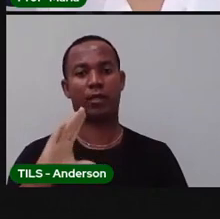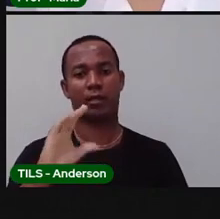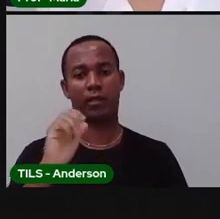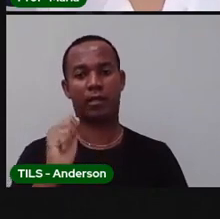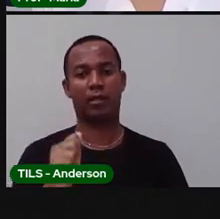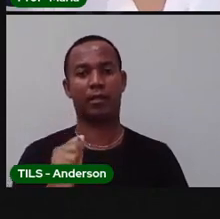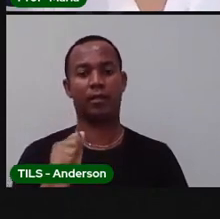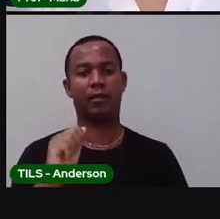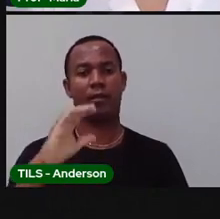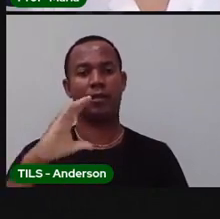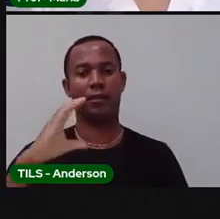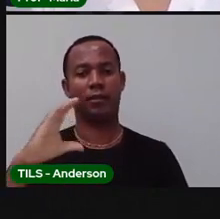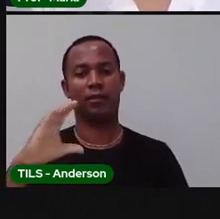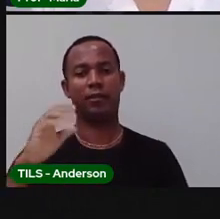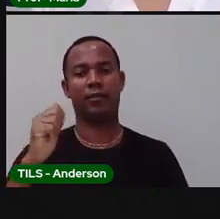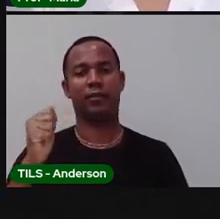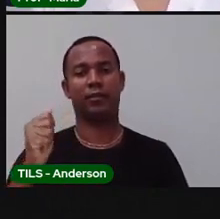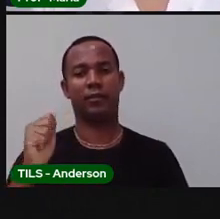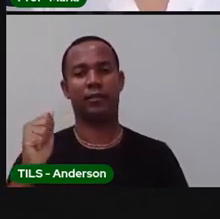Repitam.